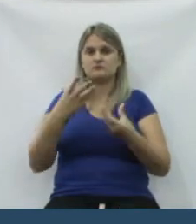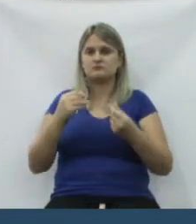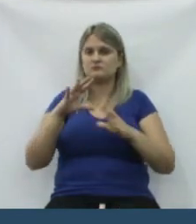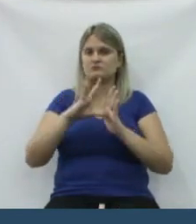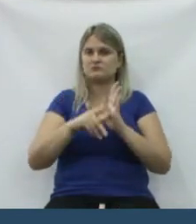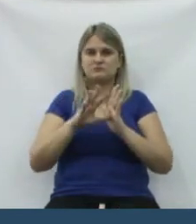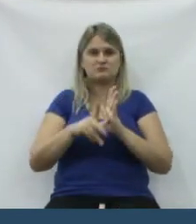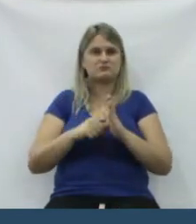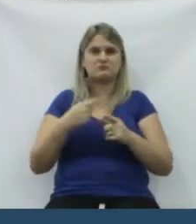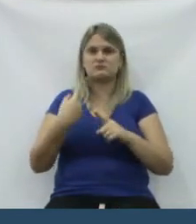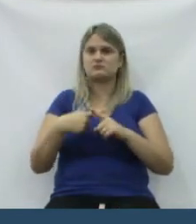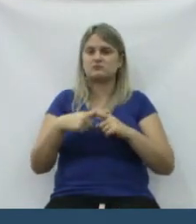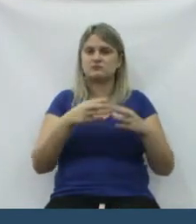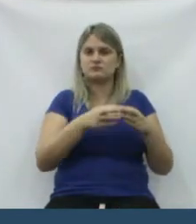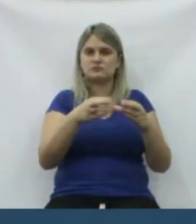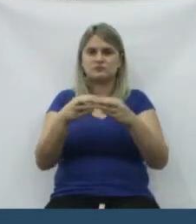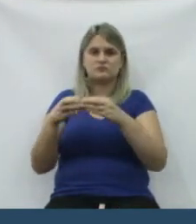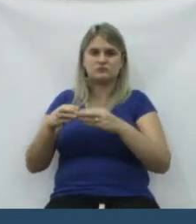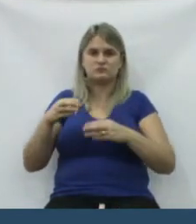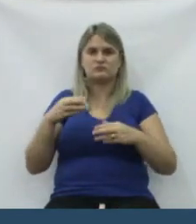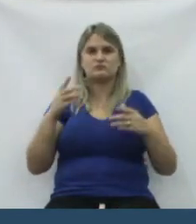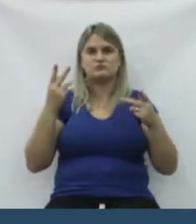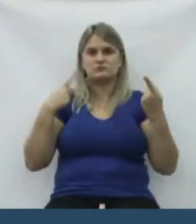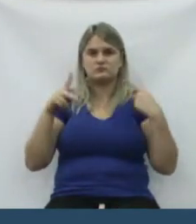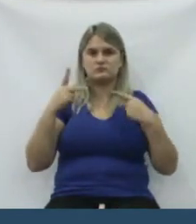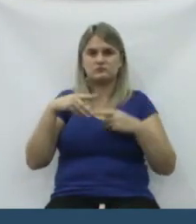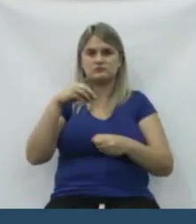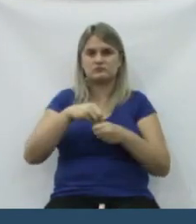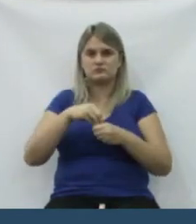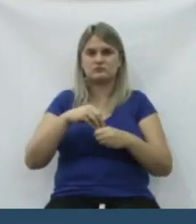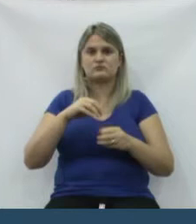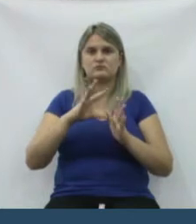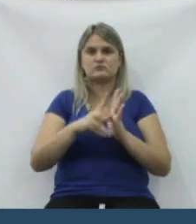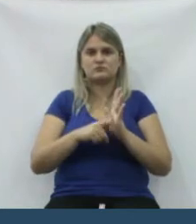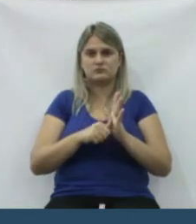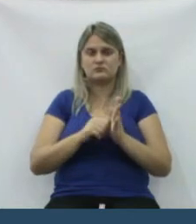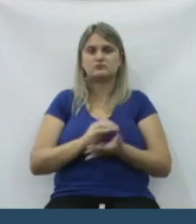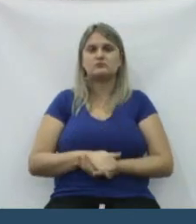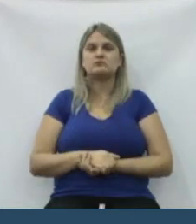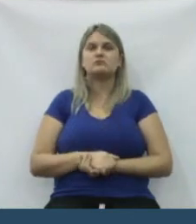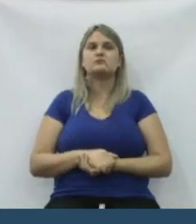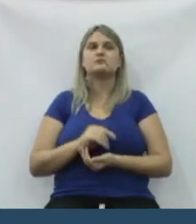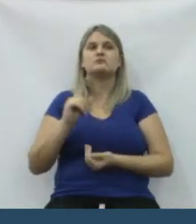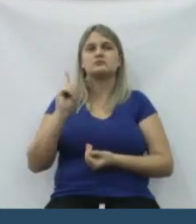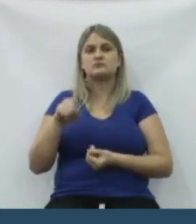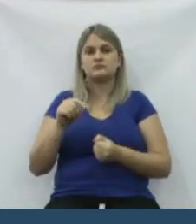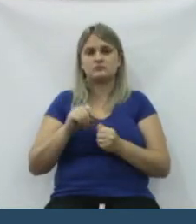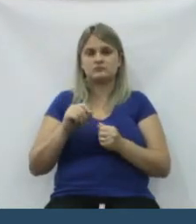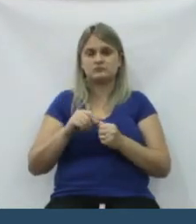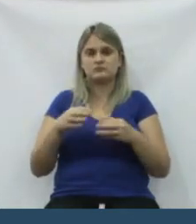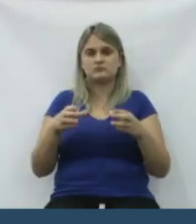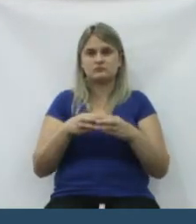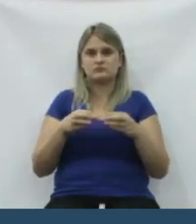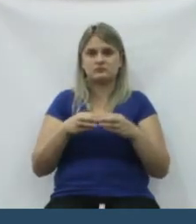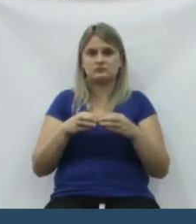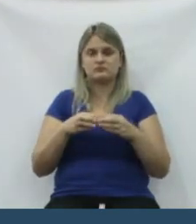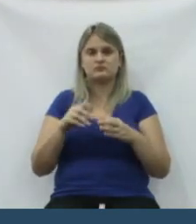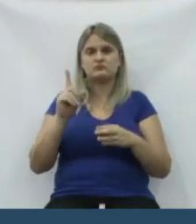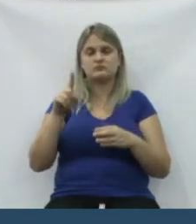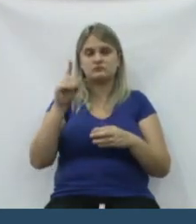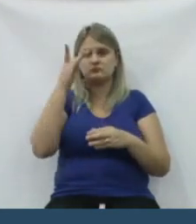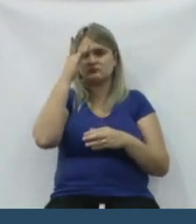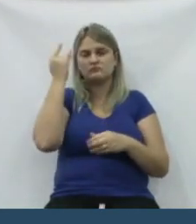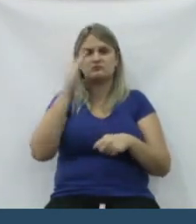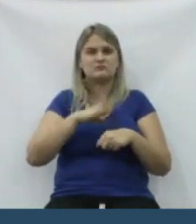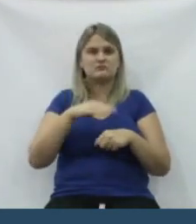corrupção. Uma quadrilha de ladrão se estendeu dentro do país. Feita essa quadrilha pelos